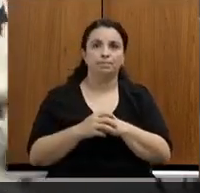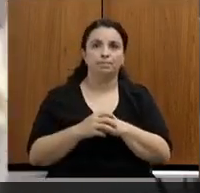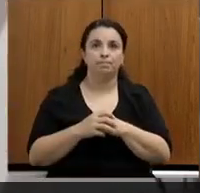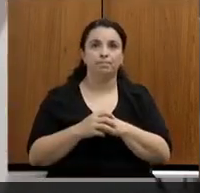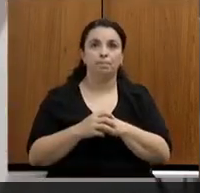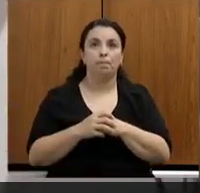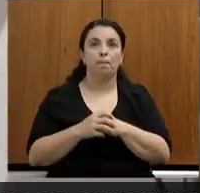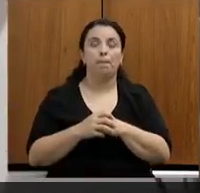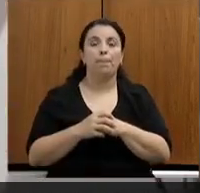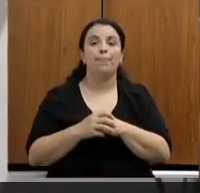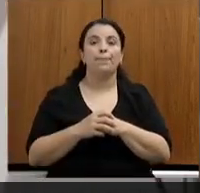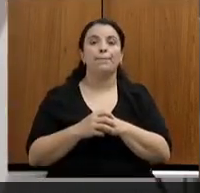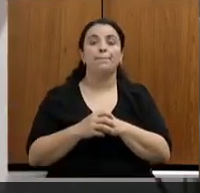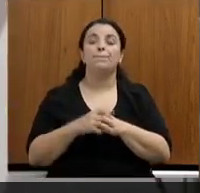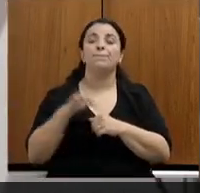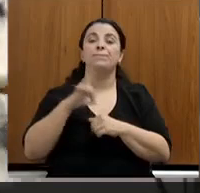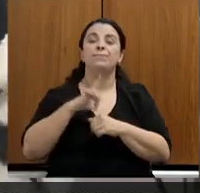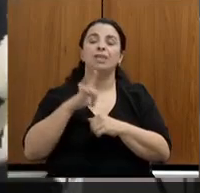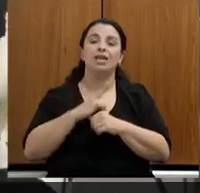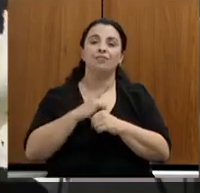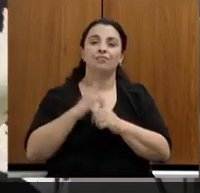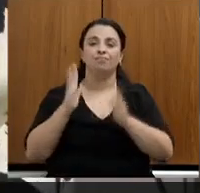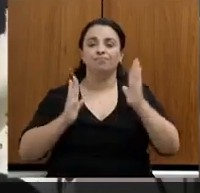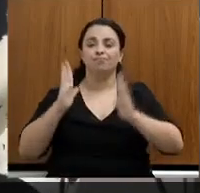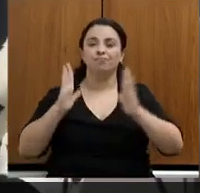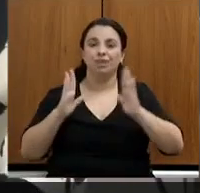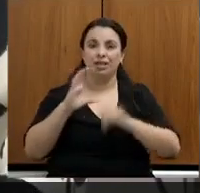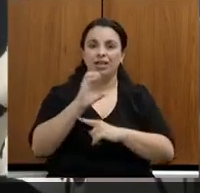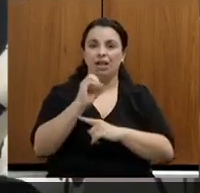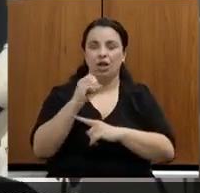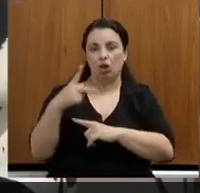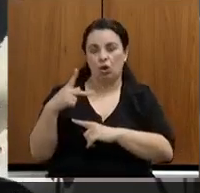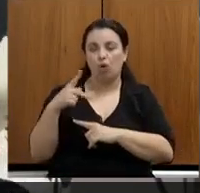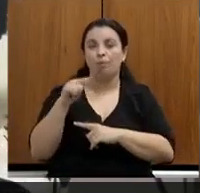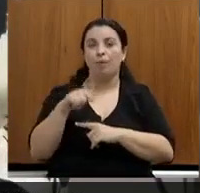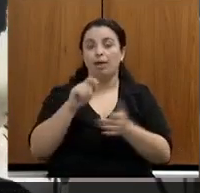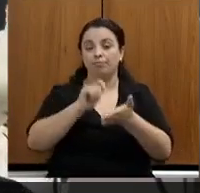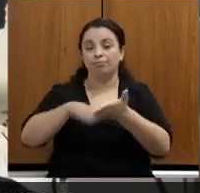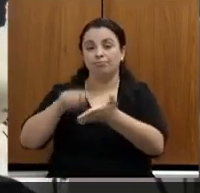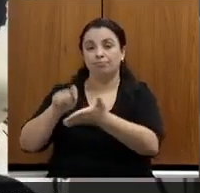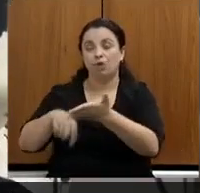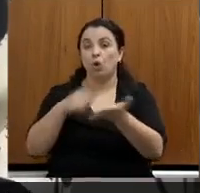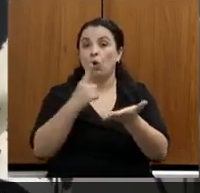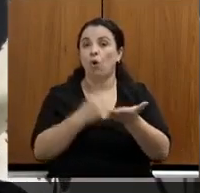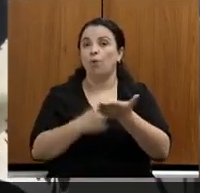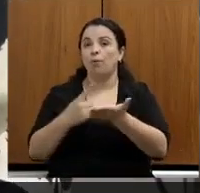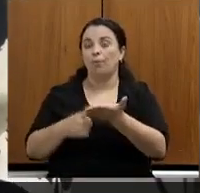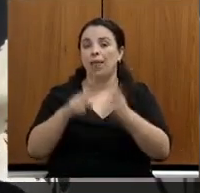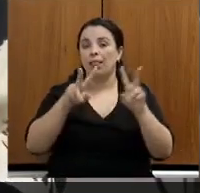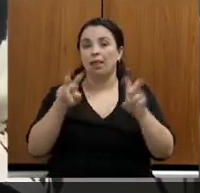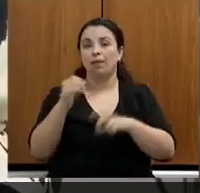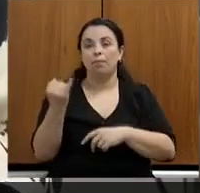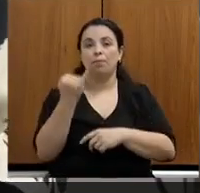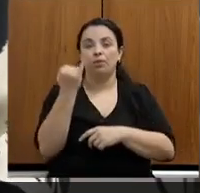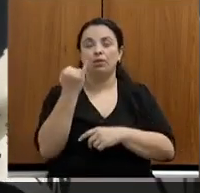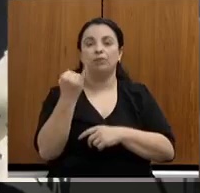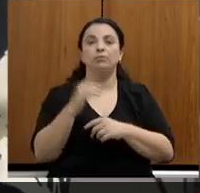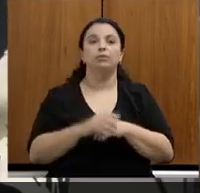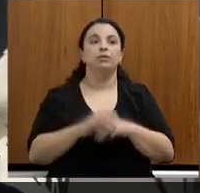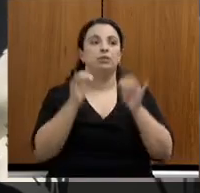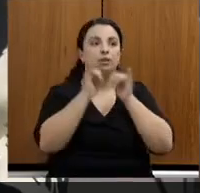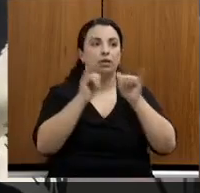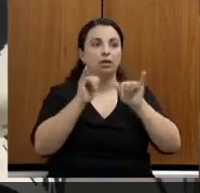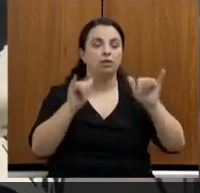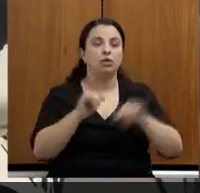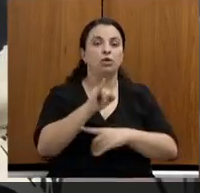Assinamos durante a COP26, e aí só referenciar dois temas importantes, a Declaração de Indimburgo, que é o